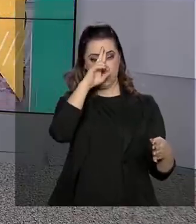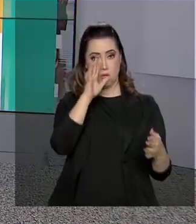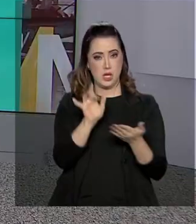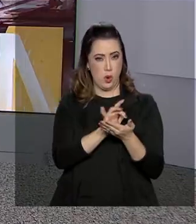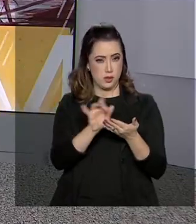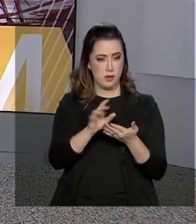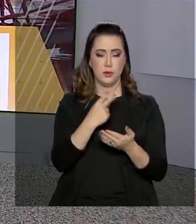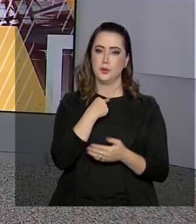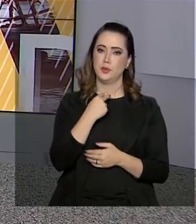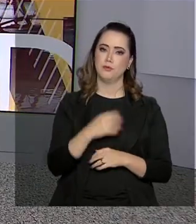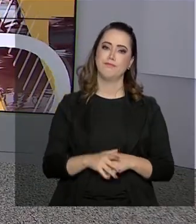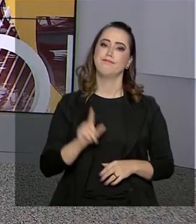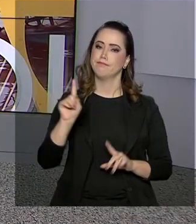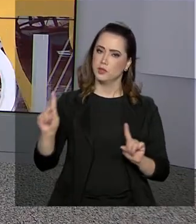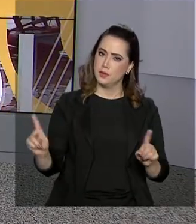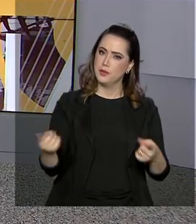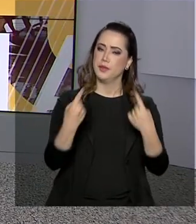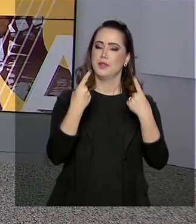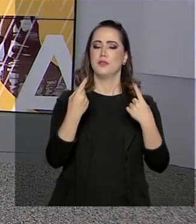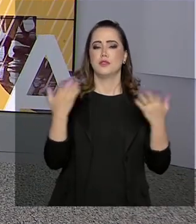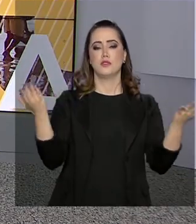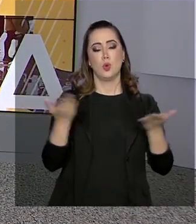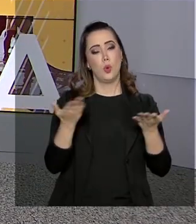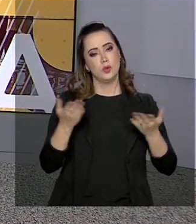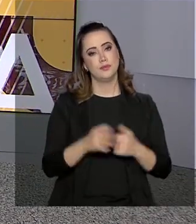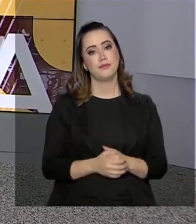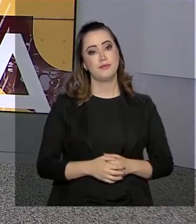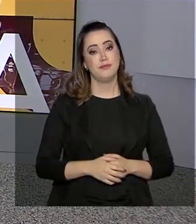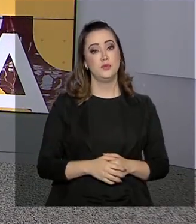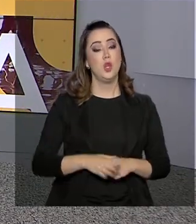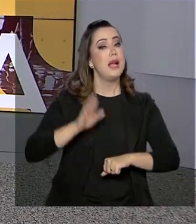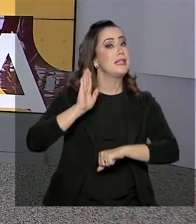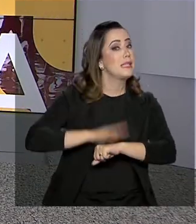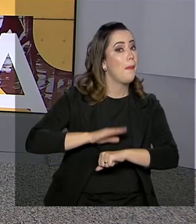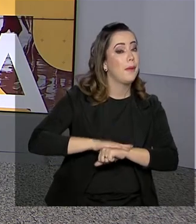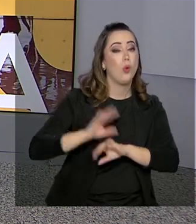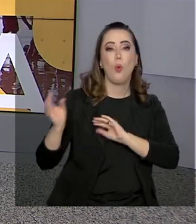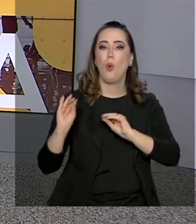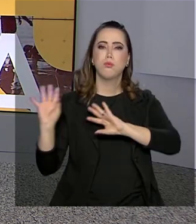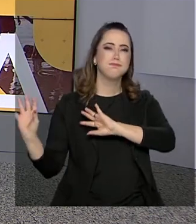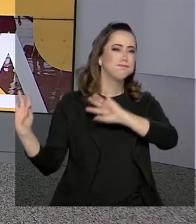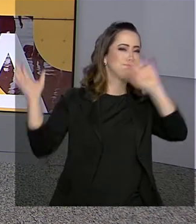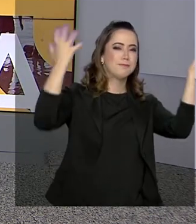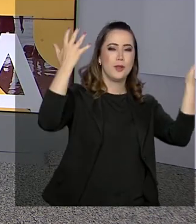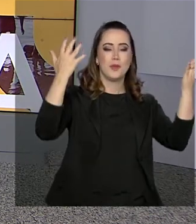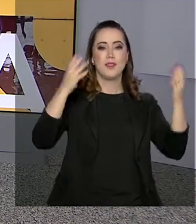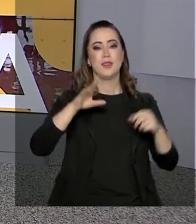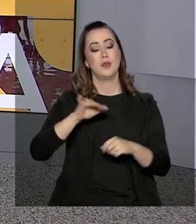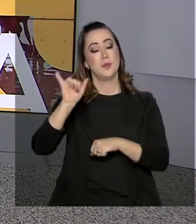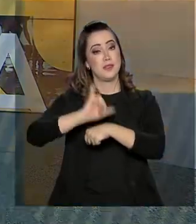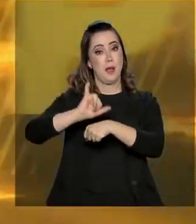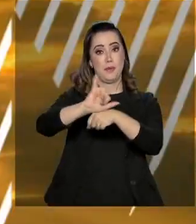É um grande desafio aí do nosso mundo atual. Bem, hora de saber como fica o tempo em algumas capitais.